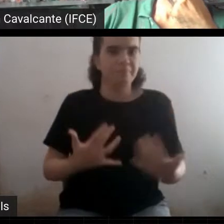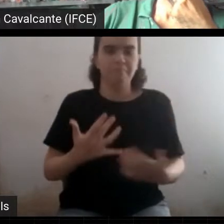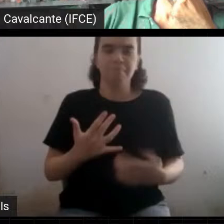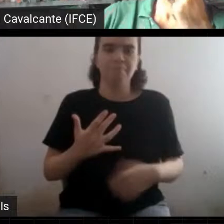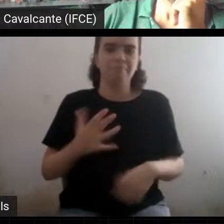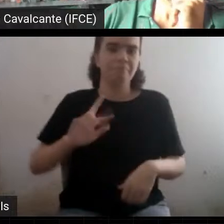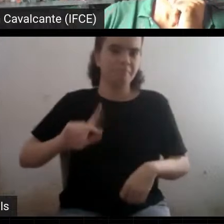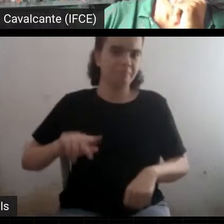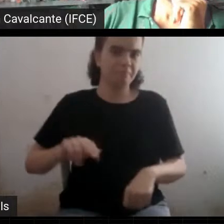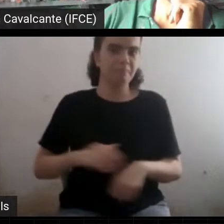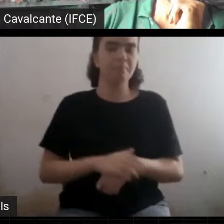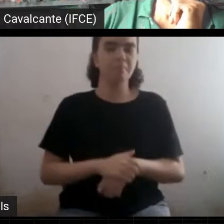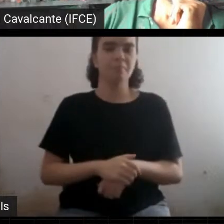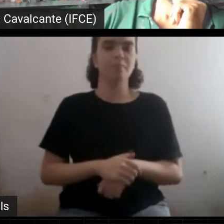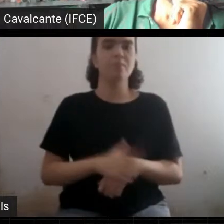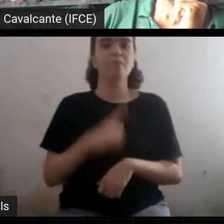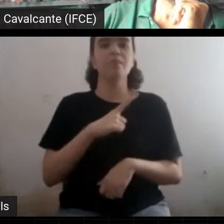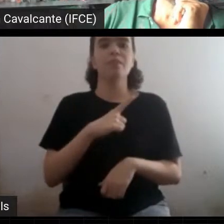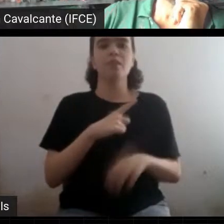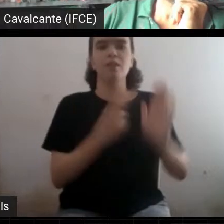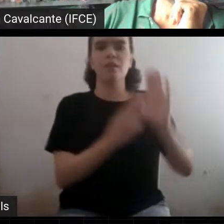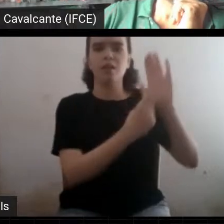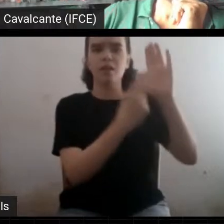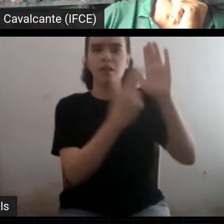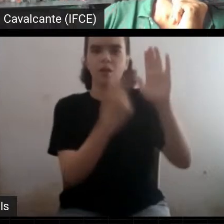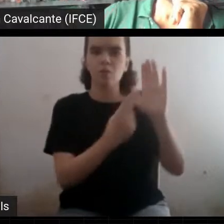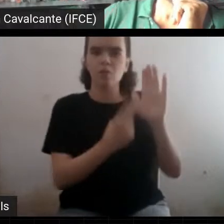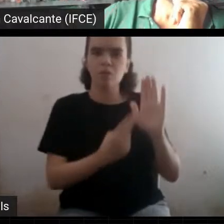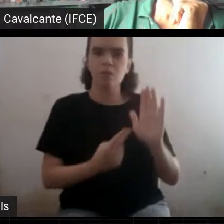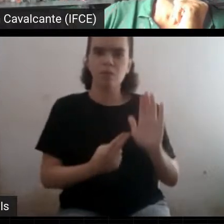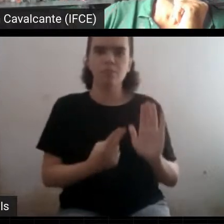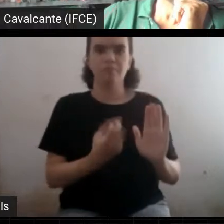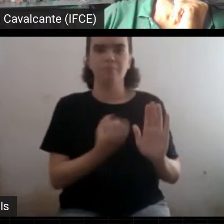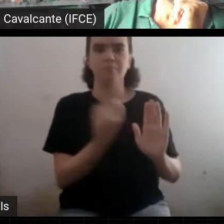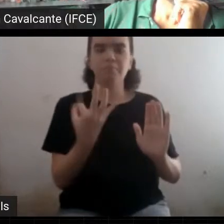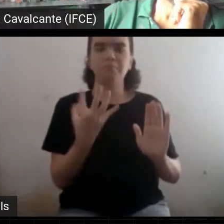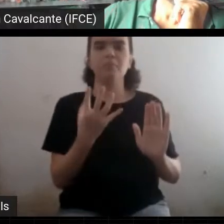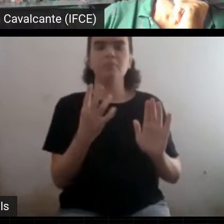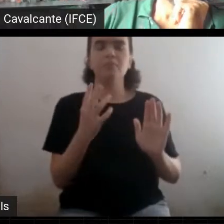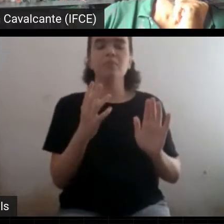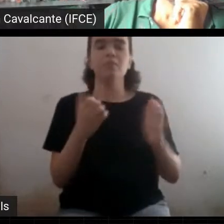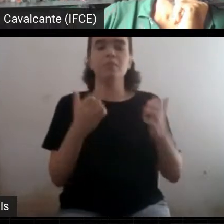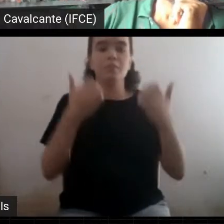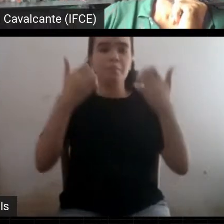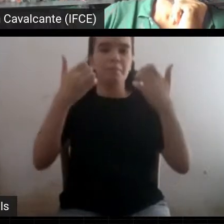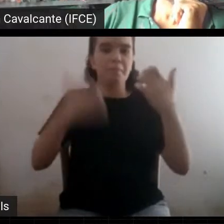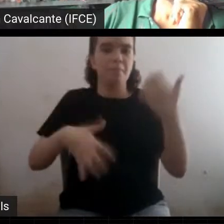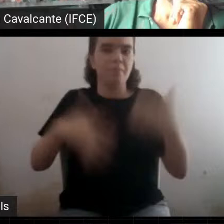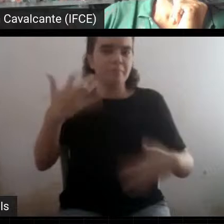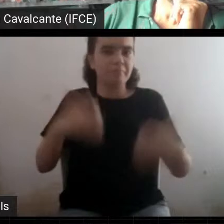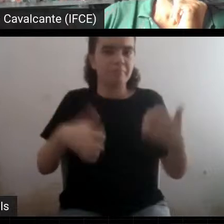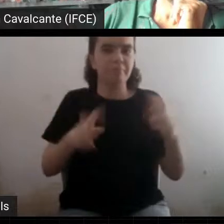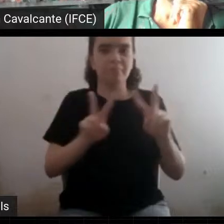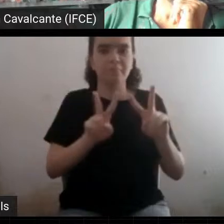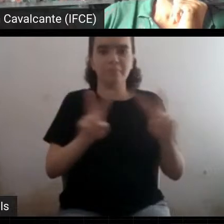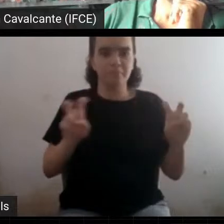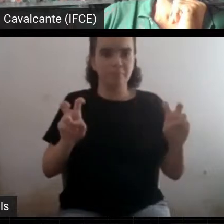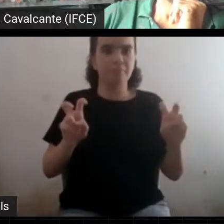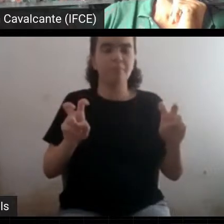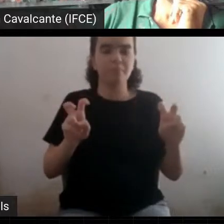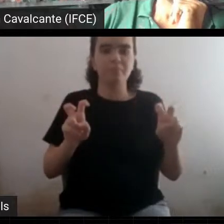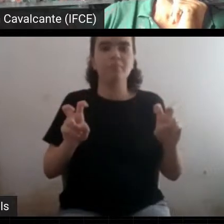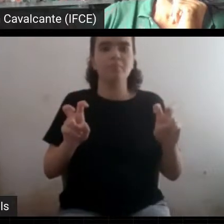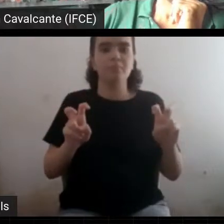autores que elaboram sobre essas questões, mas, de novo, são questões pertencentes ao campo da